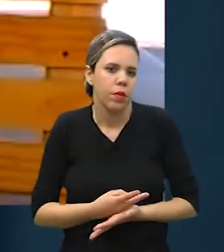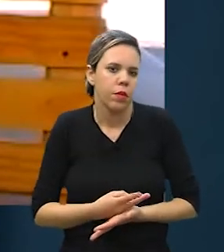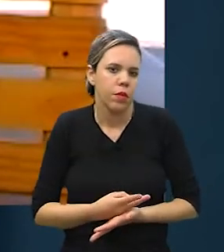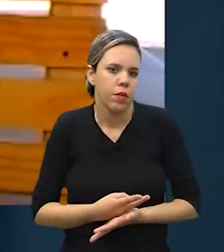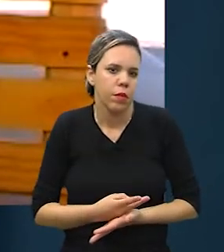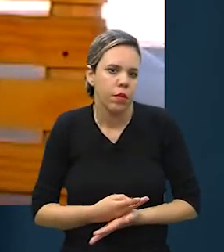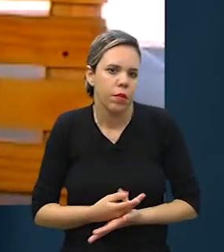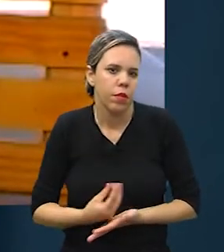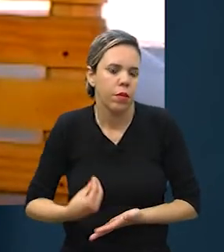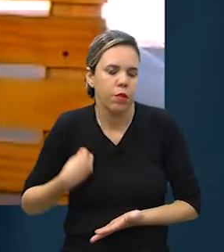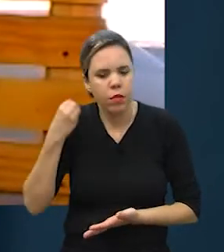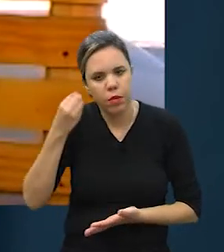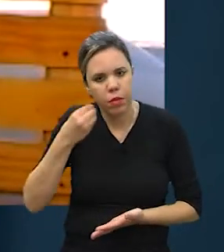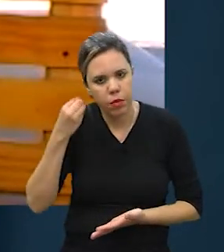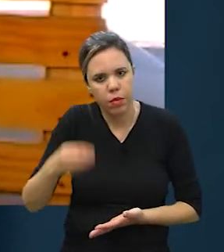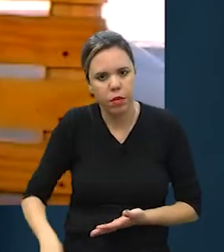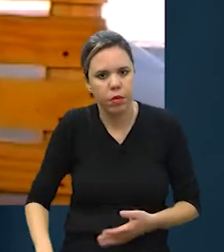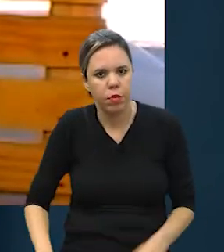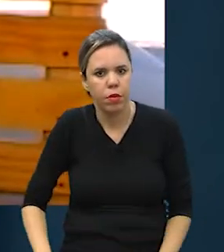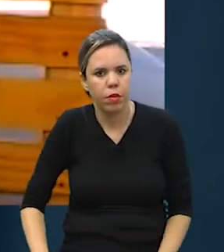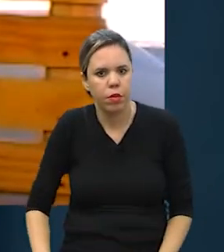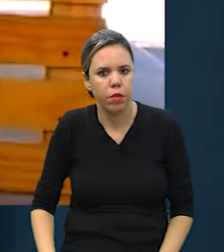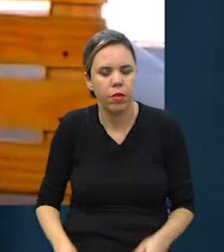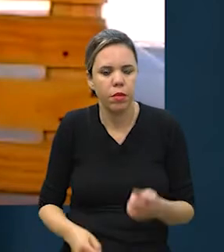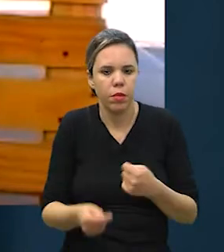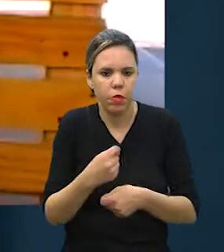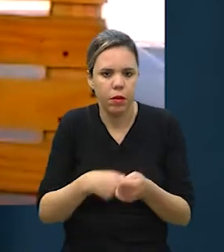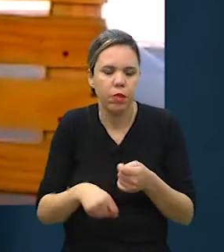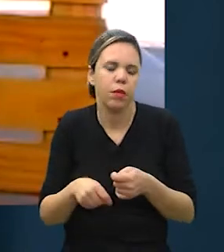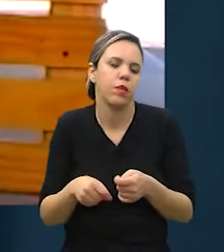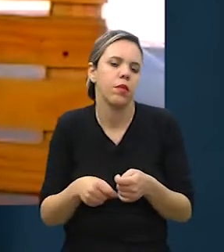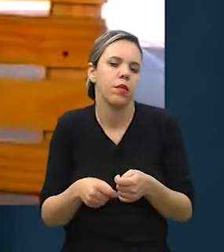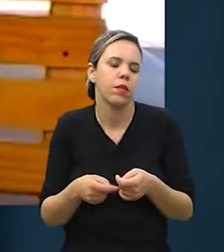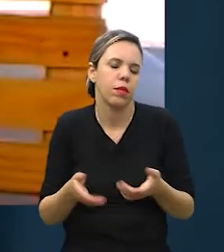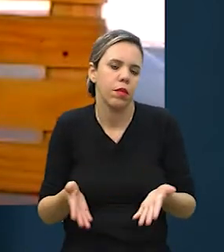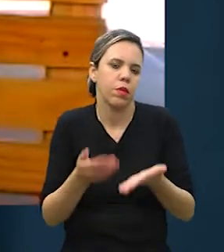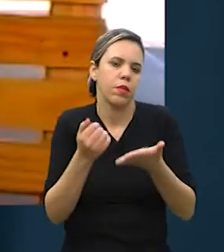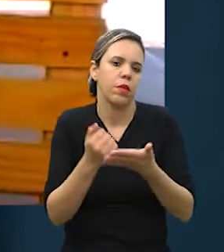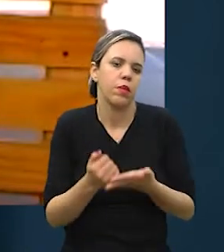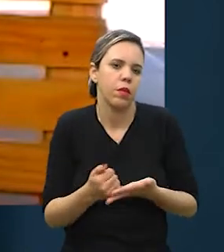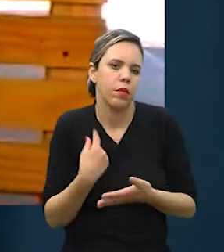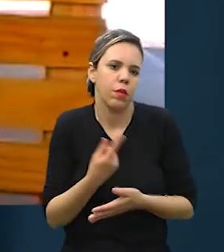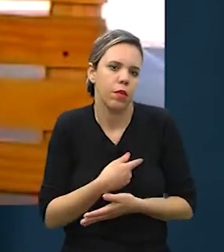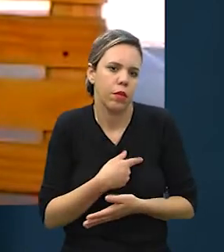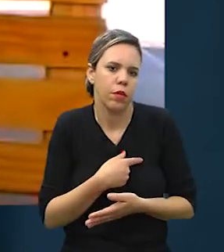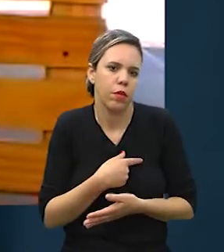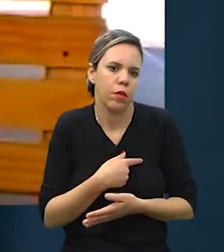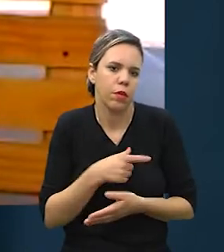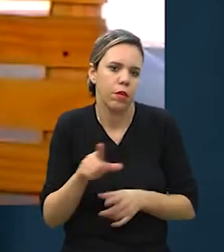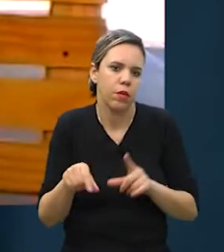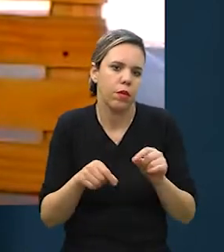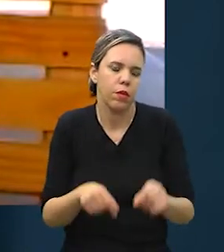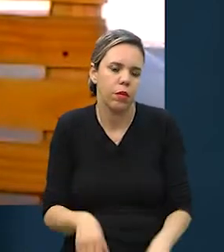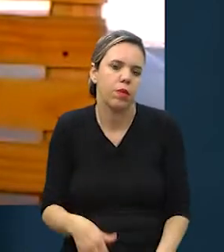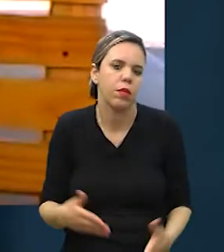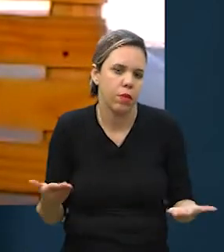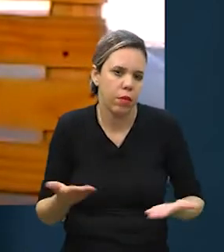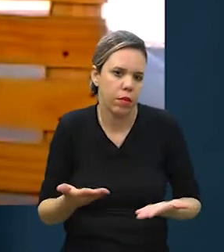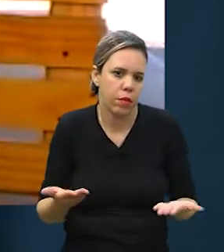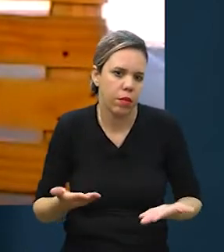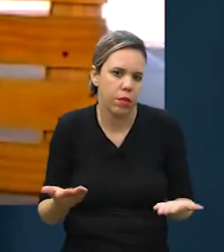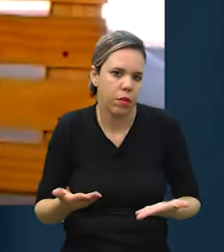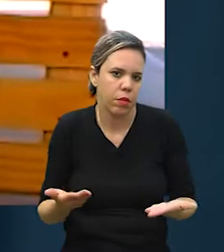através do que a gente estava vivendo. E o mercado foi favorecendo a nossa escolha.